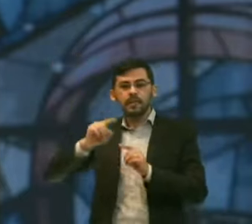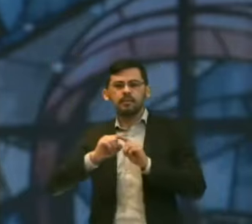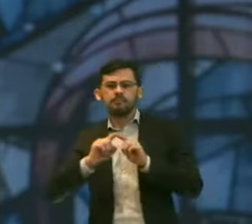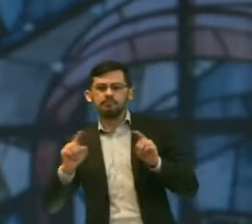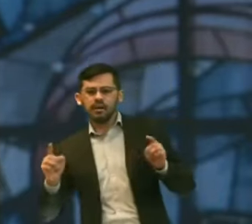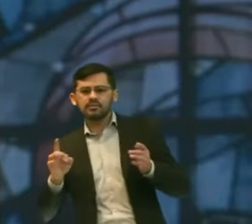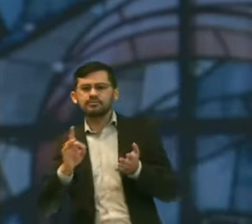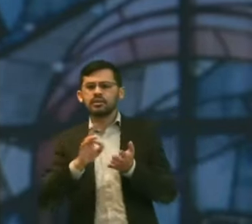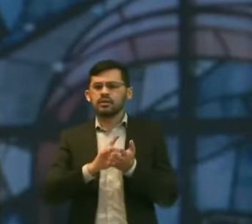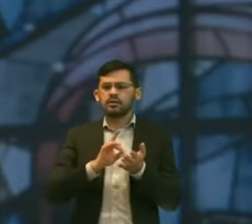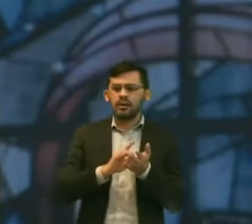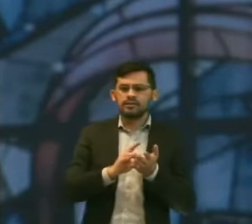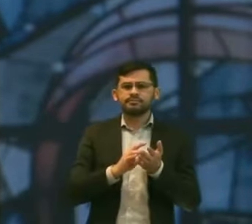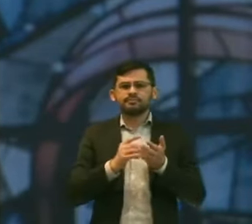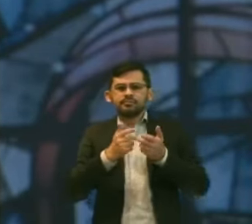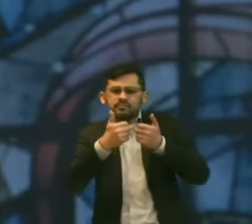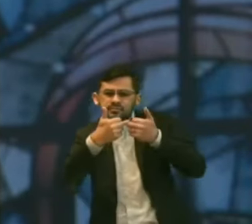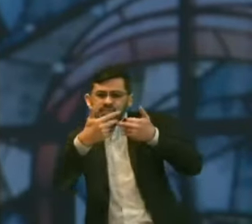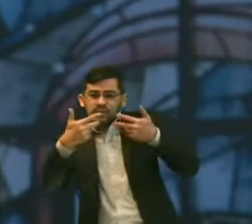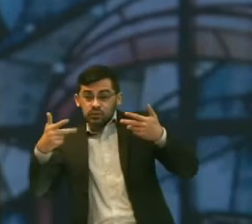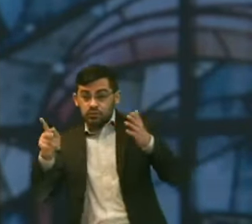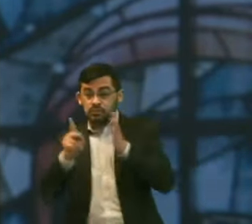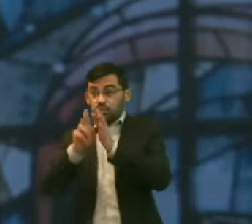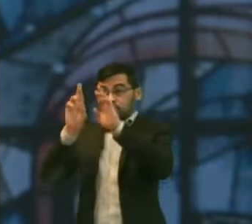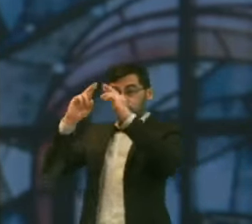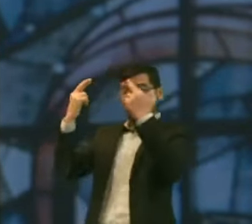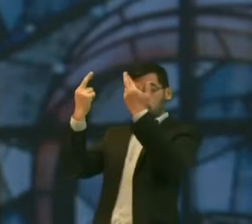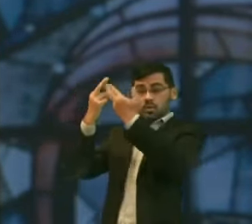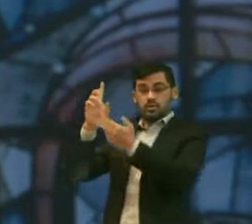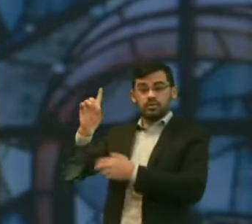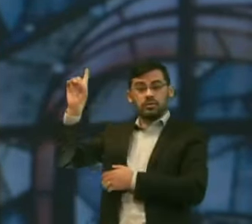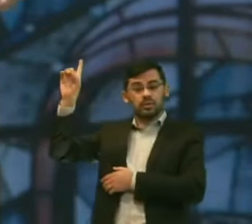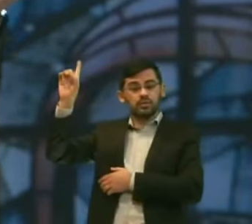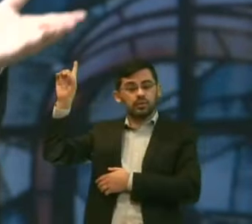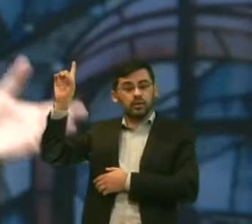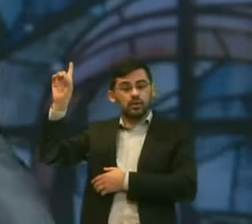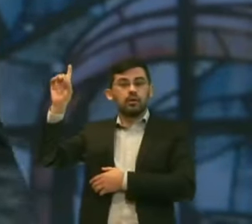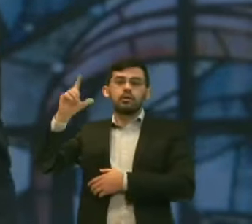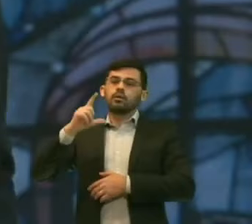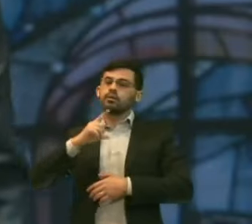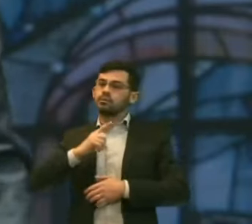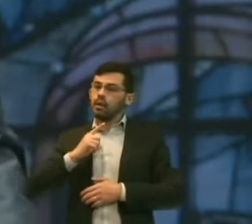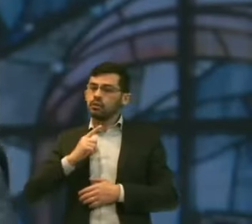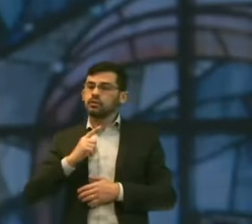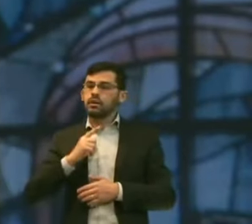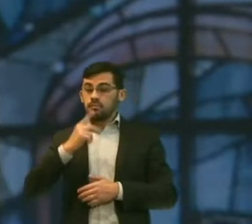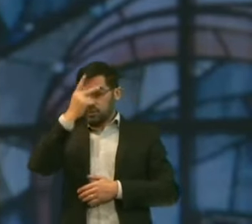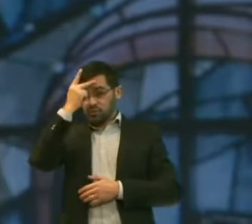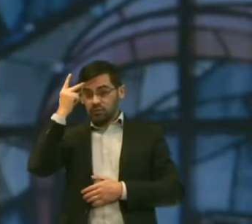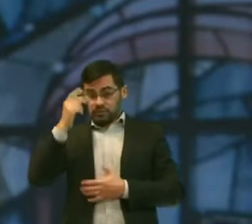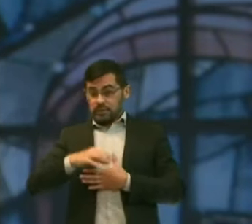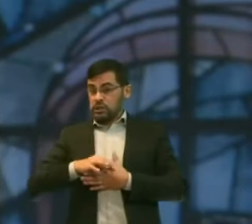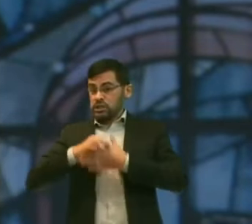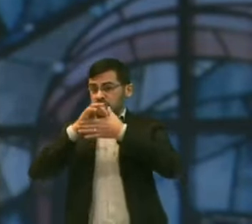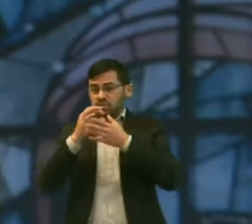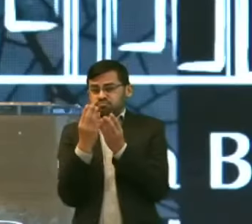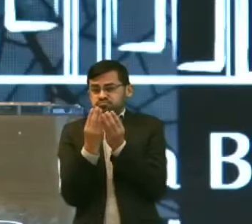dinâmica Ou na economia Do reino de Deus Alguns serão líderes De milhares de pessoas